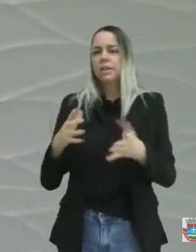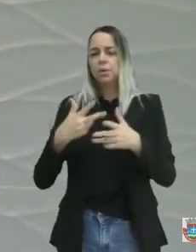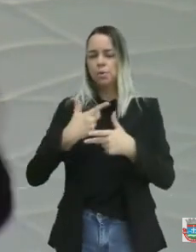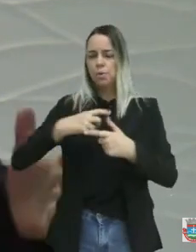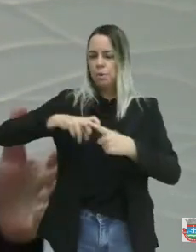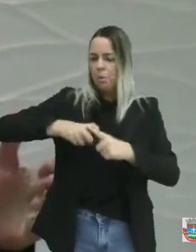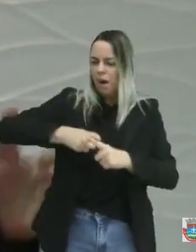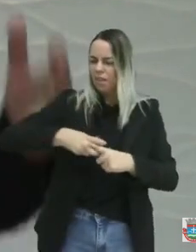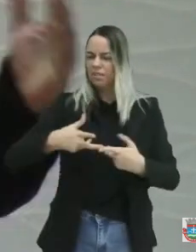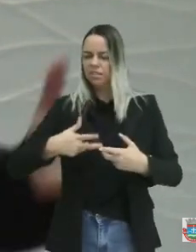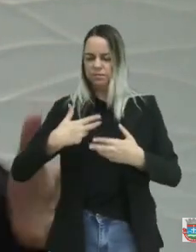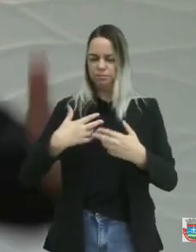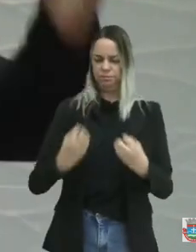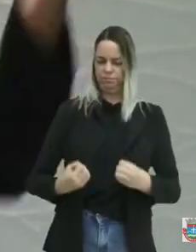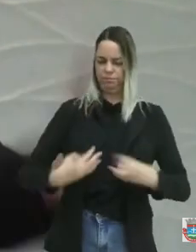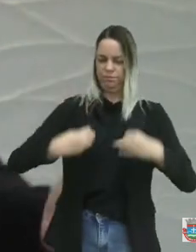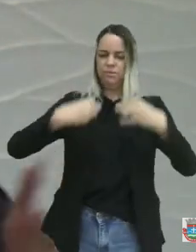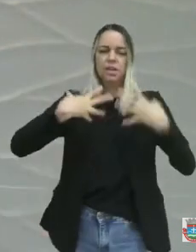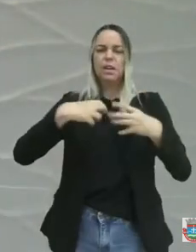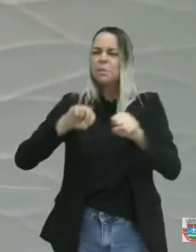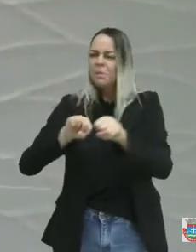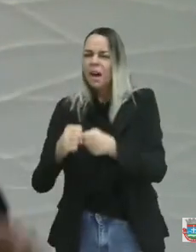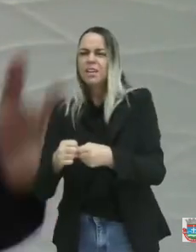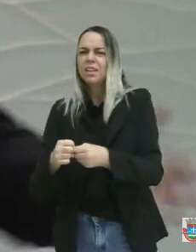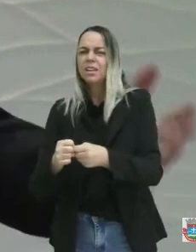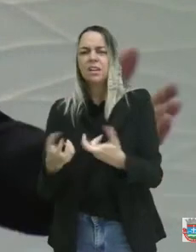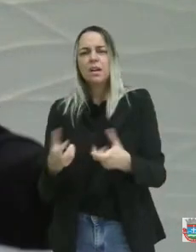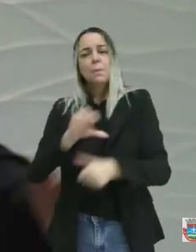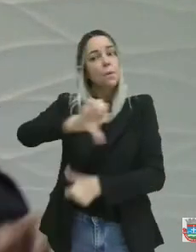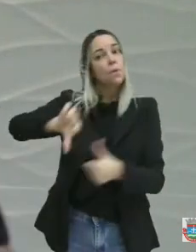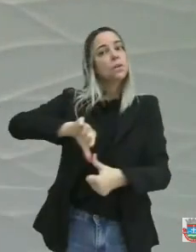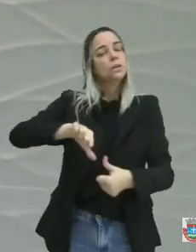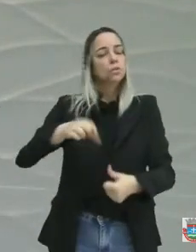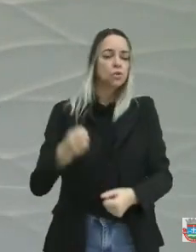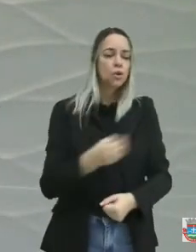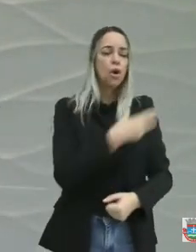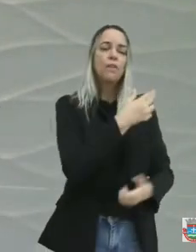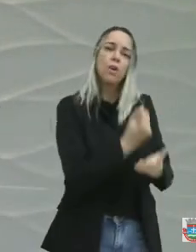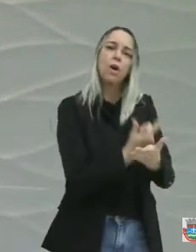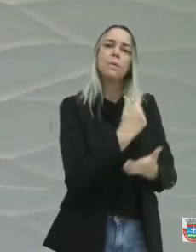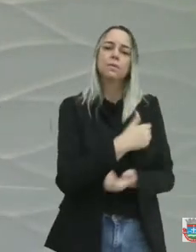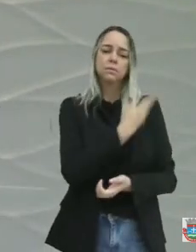anterior. Se ficou quebrada e não tiver conserto, se compra outra. A gestão anterior não comprou?